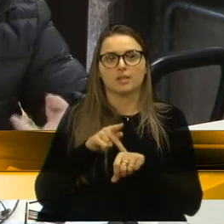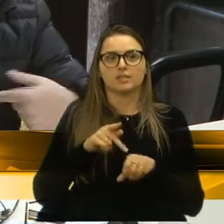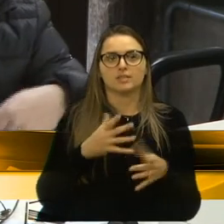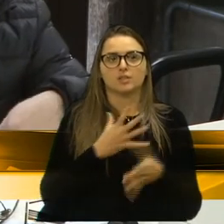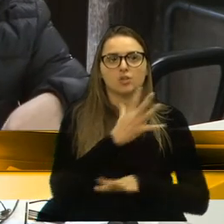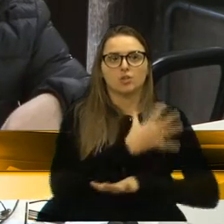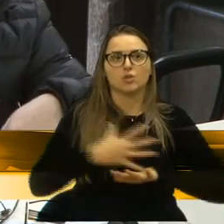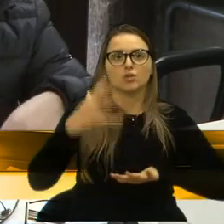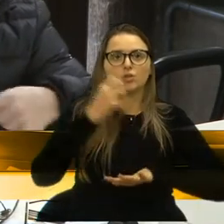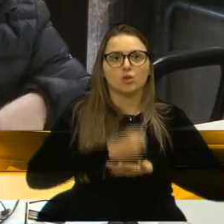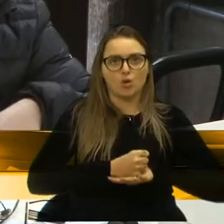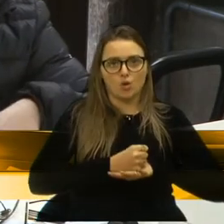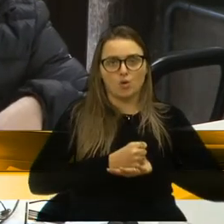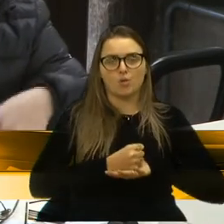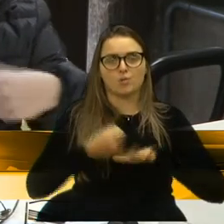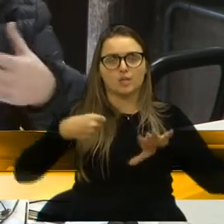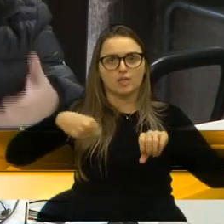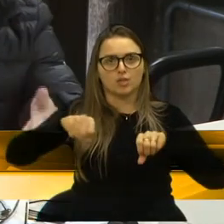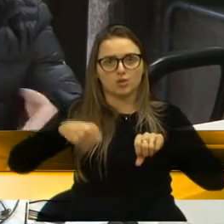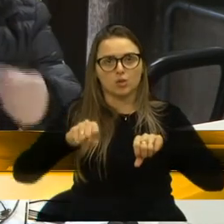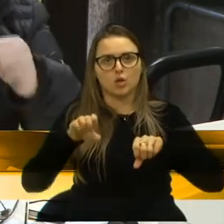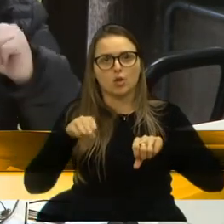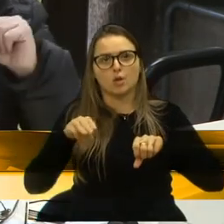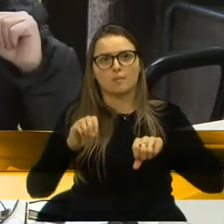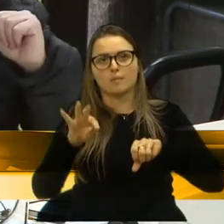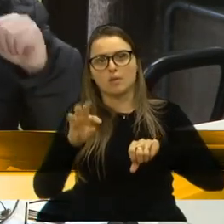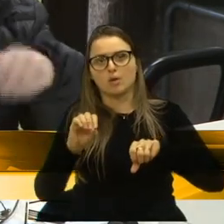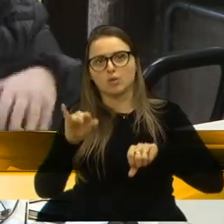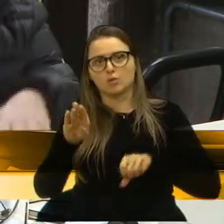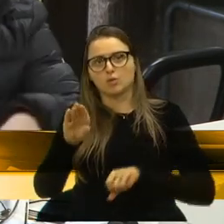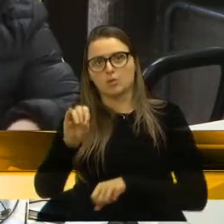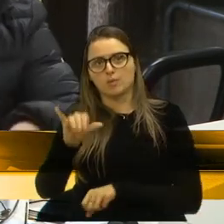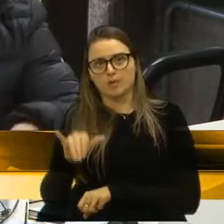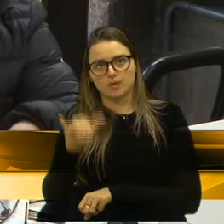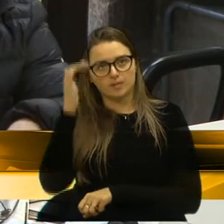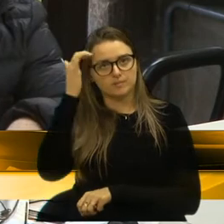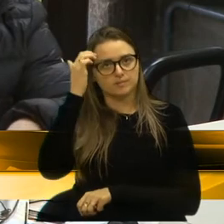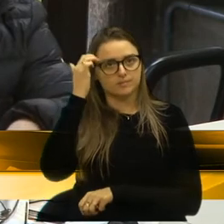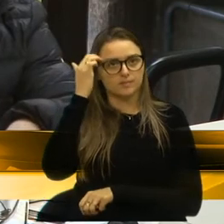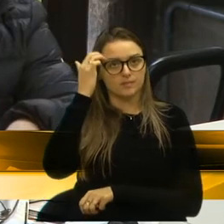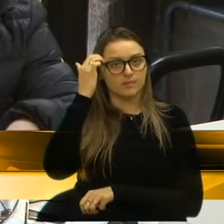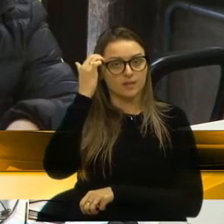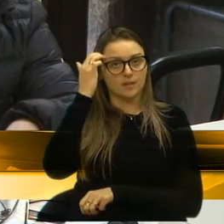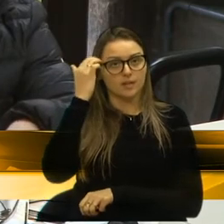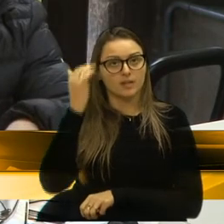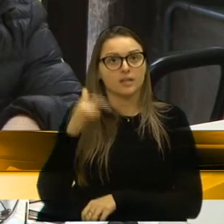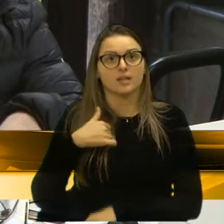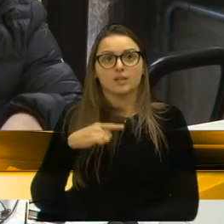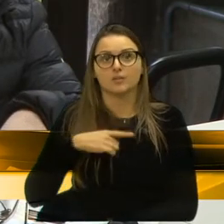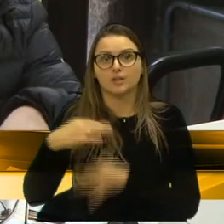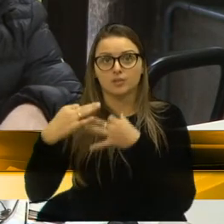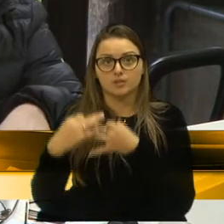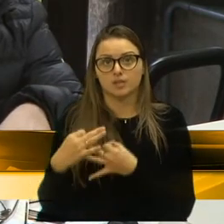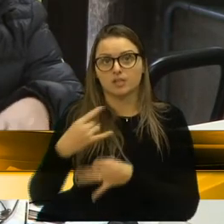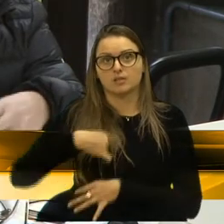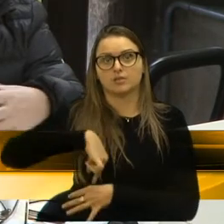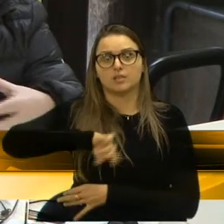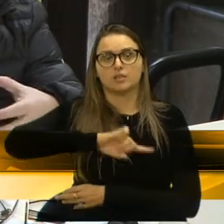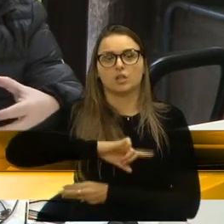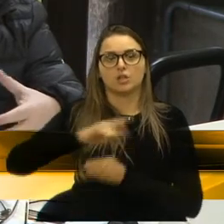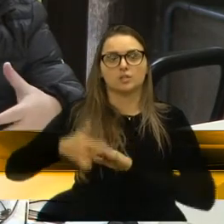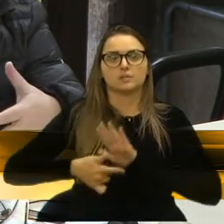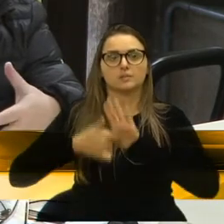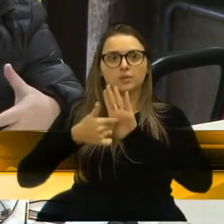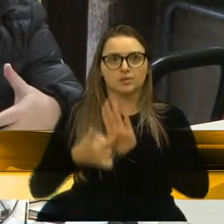E a Comissão de Idosos recebeu diversas demandas e fizemos uma campanha aqui através da Câmara. Então, eu tenho certeza, vereadora Denise, que nós mostrando isso para a